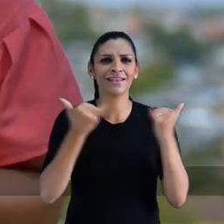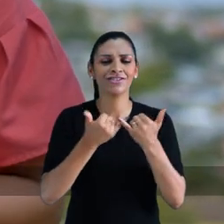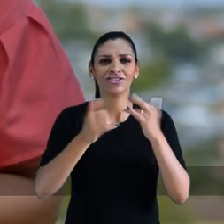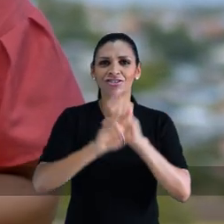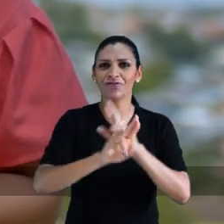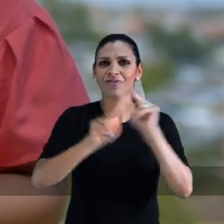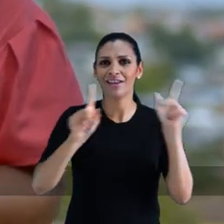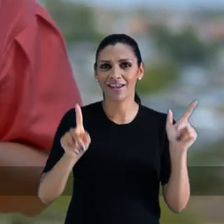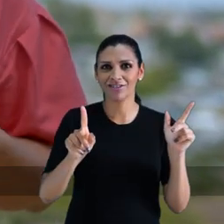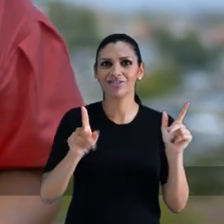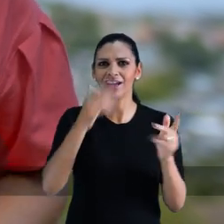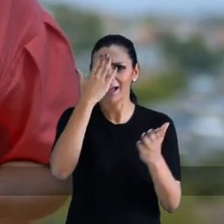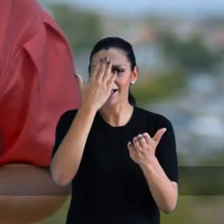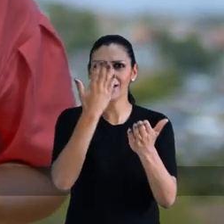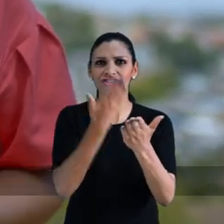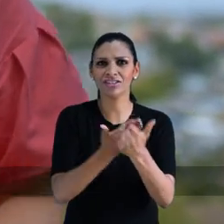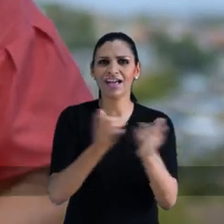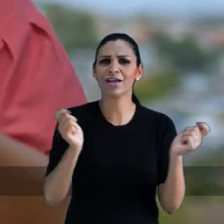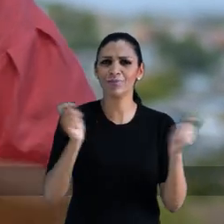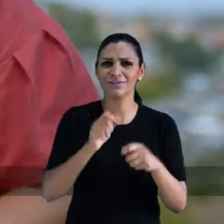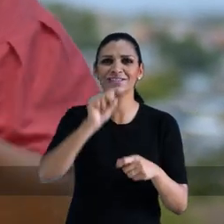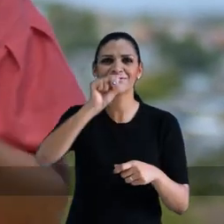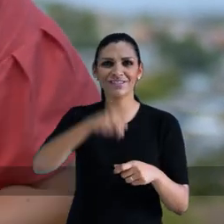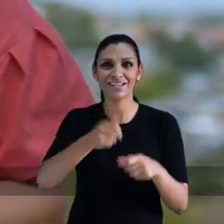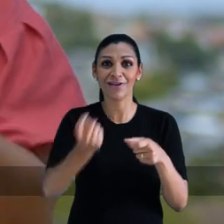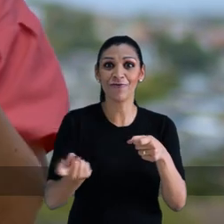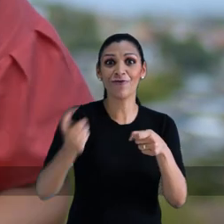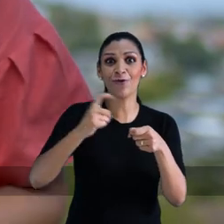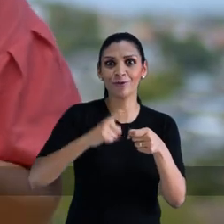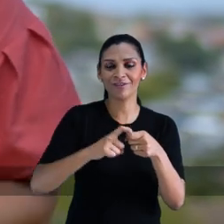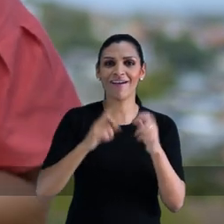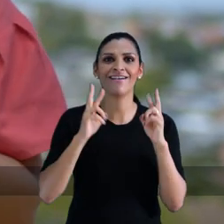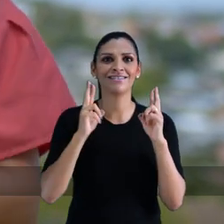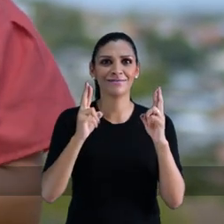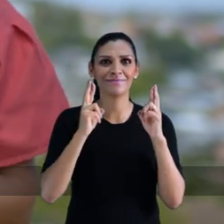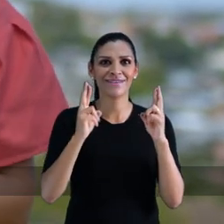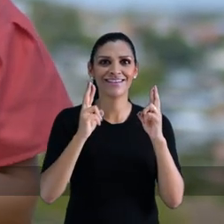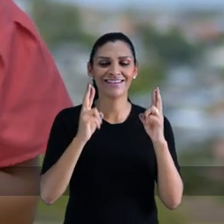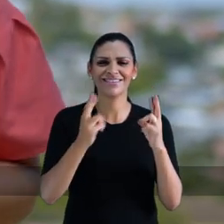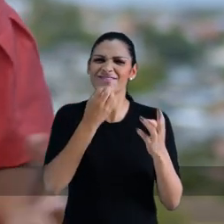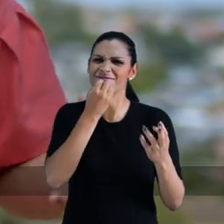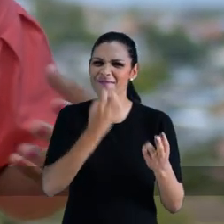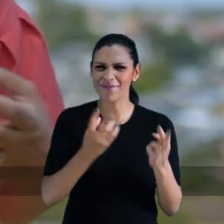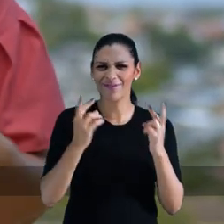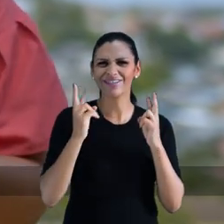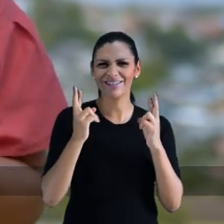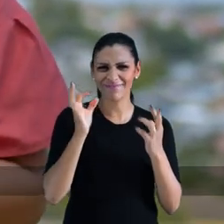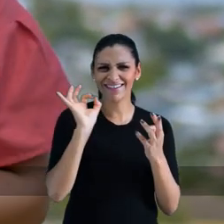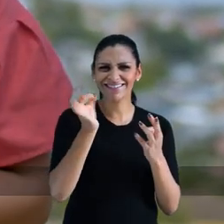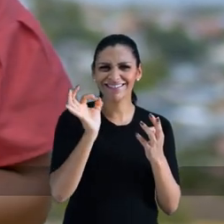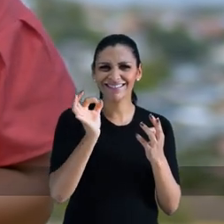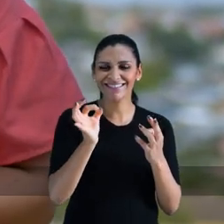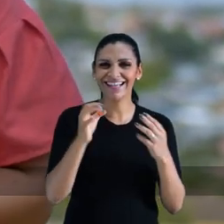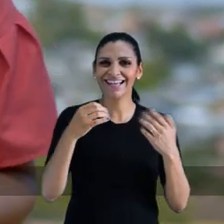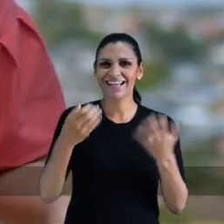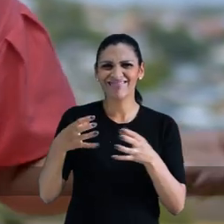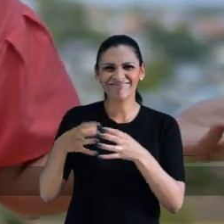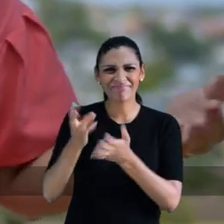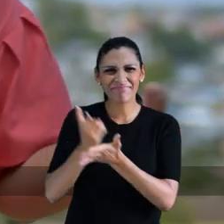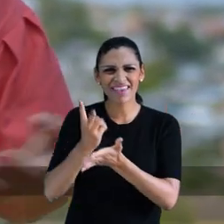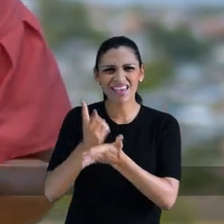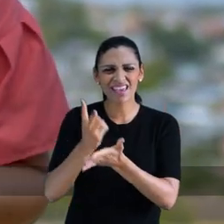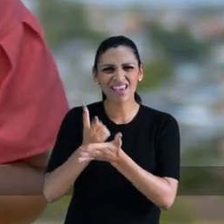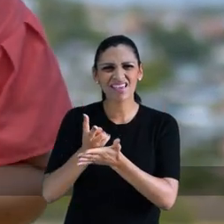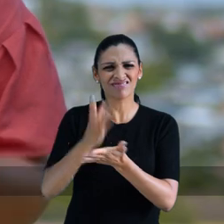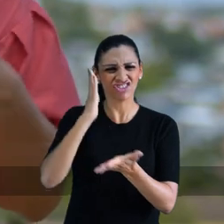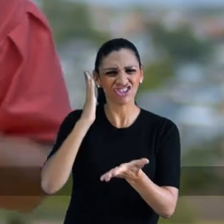energia diferente, que faz a gente acreditar que é possível sim voltar a ter esperança. E como é bom ter esperança, né? Deixar a